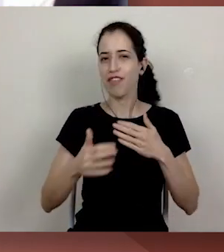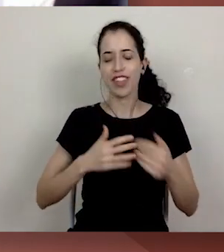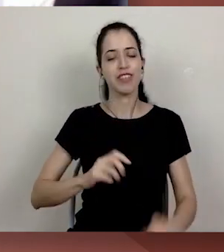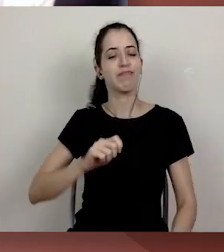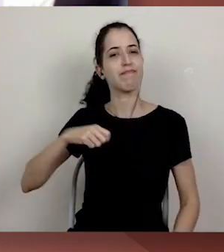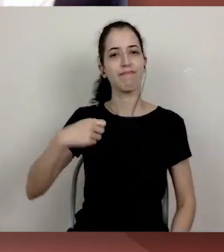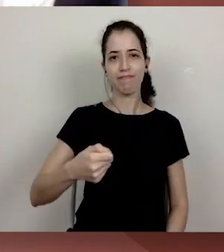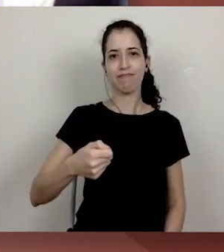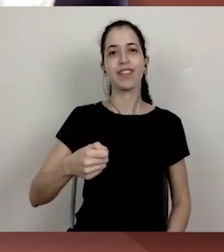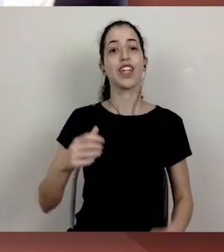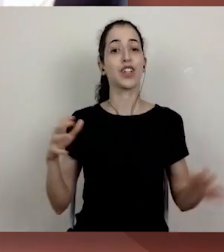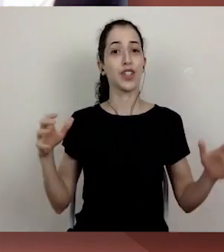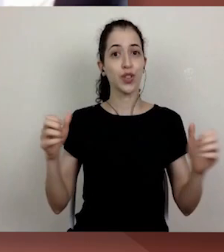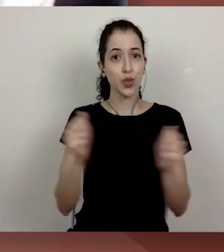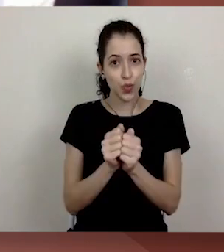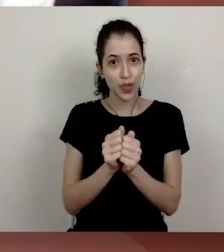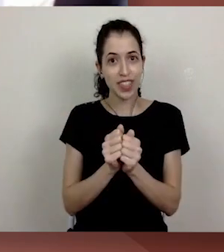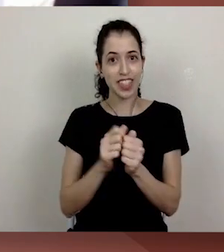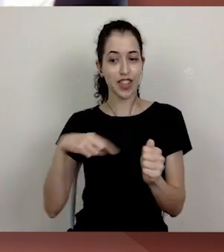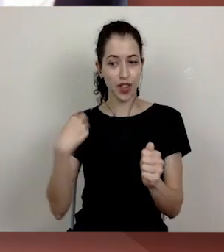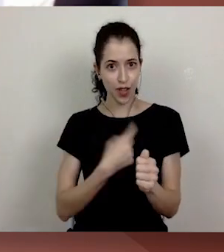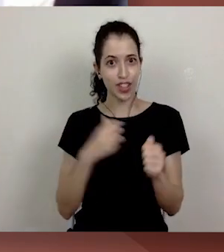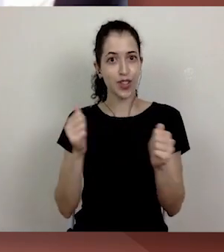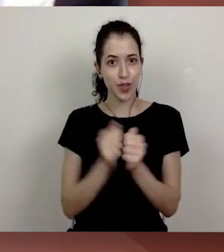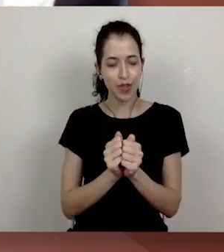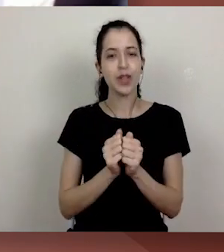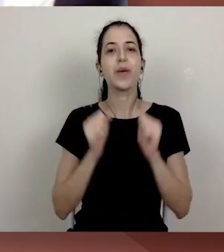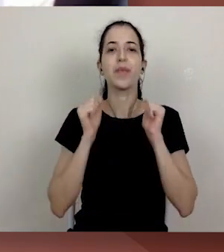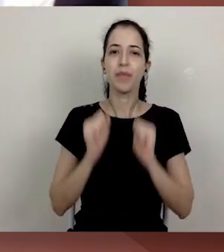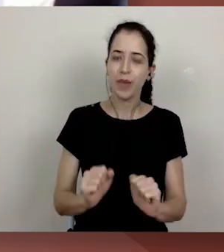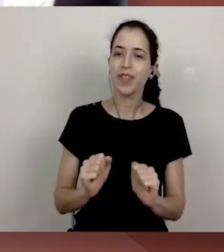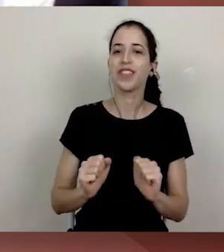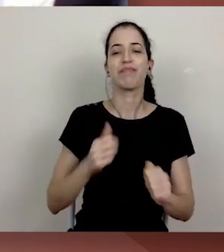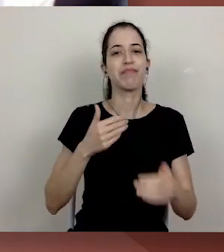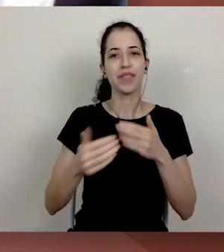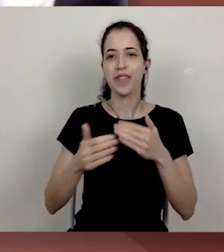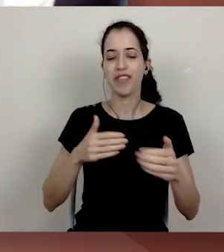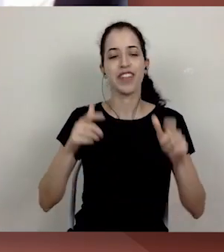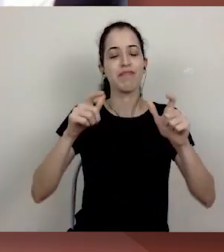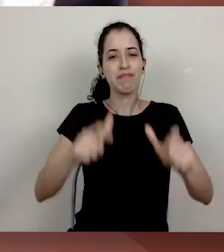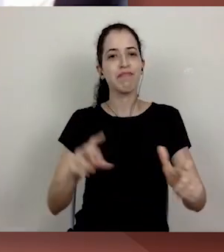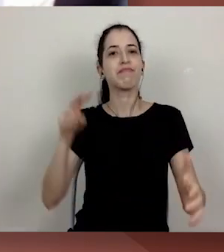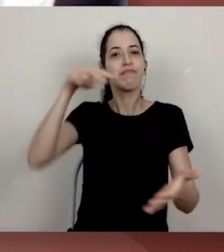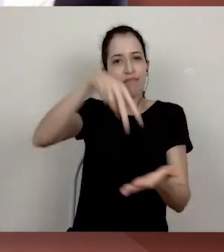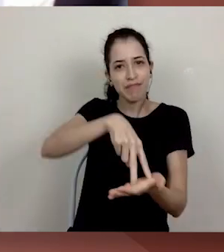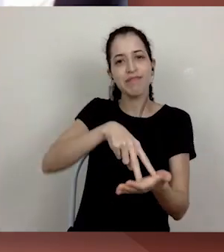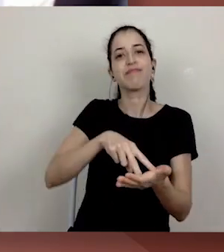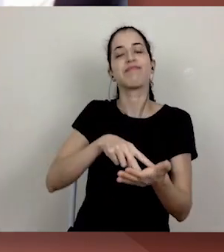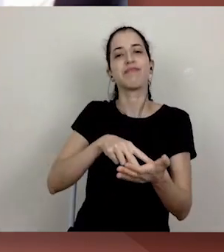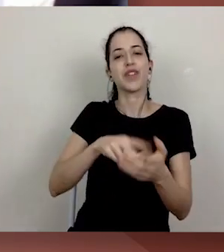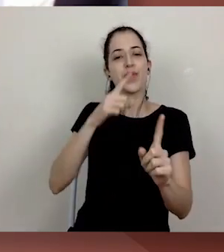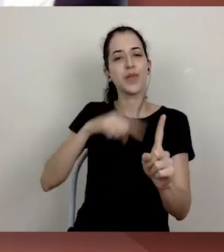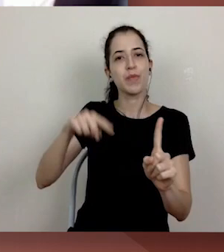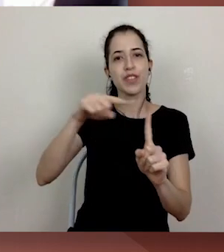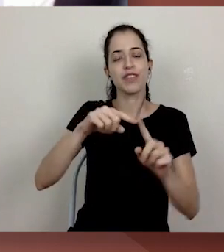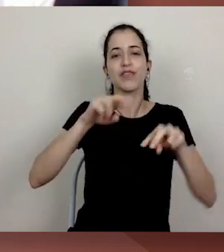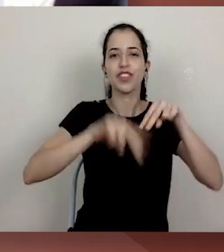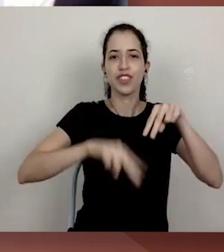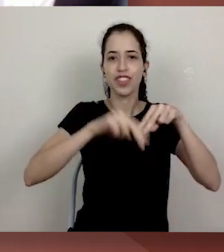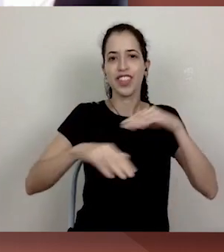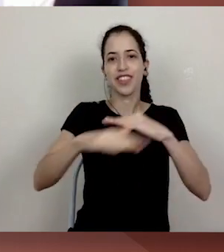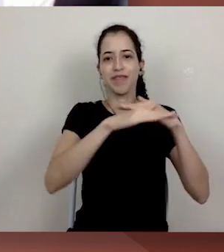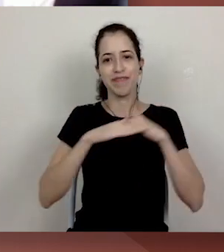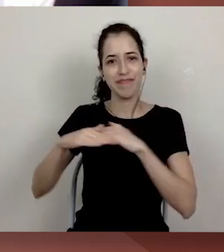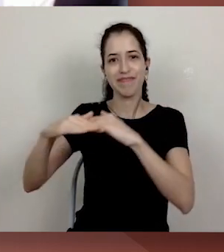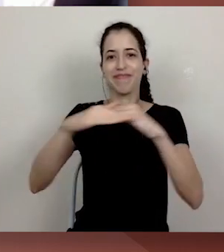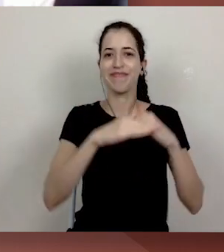juntas, ocupando os espaços que desejarmos, avançaremos nas conquistas em direção à igualdade de gênero.